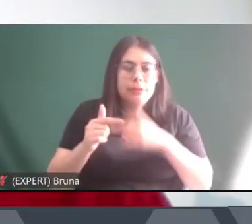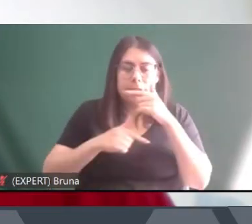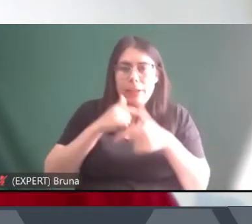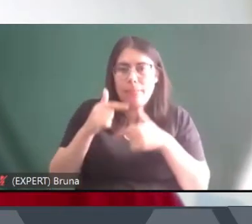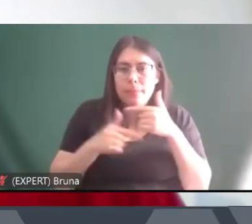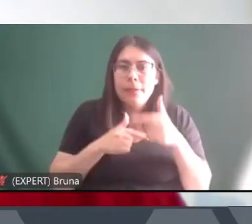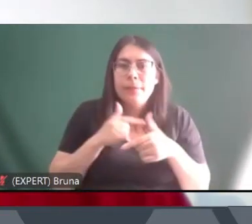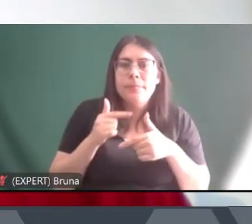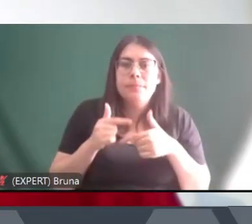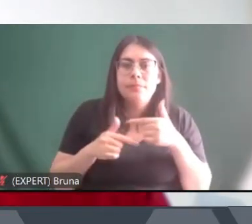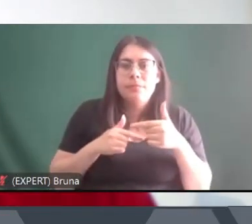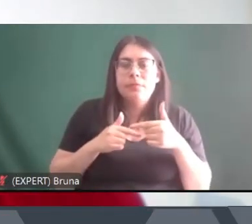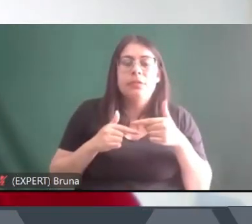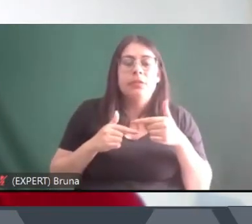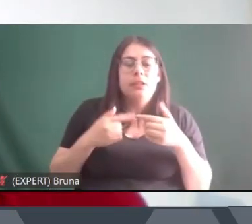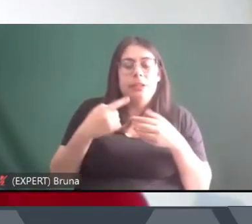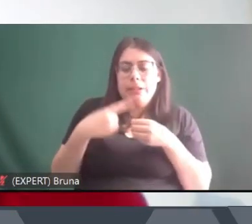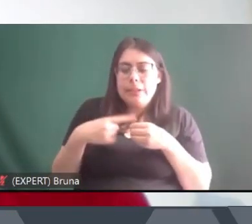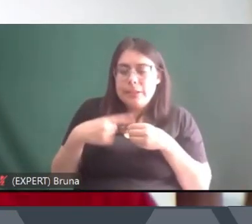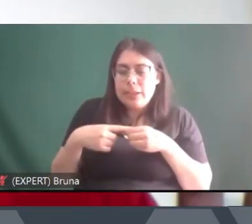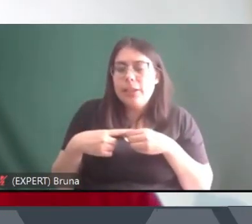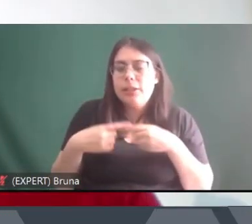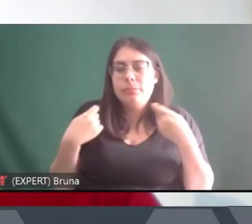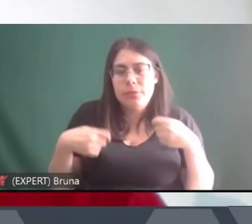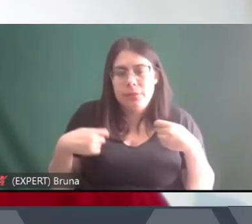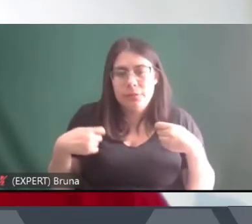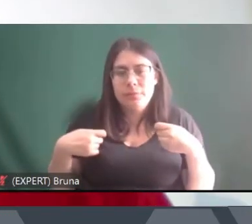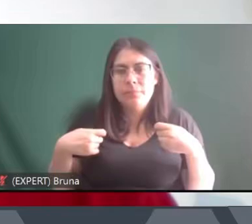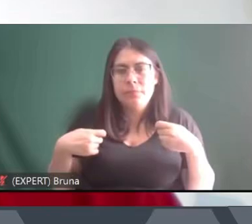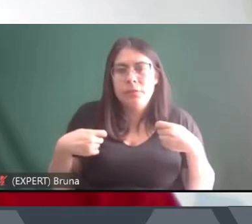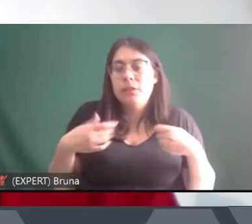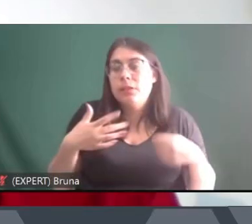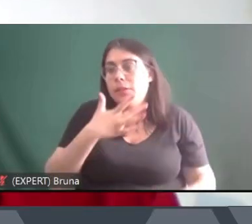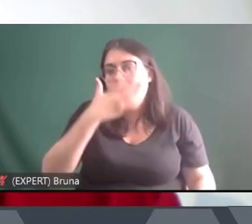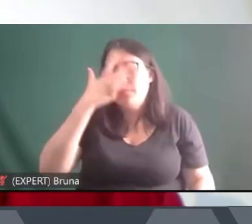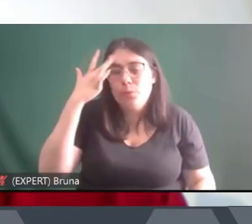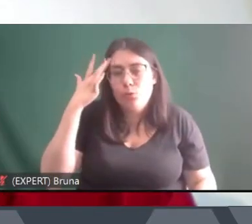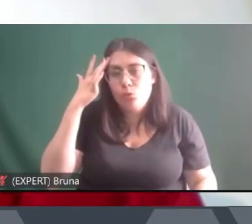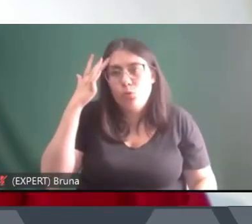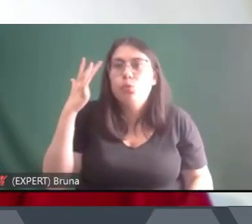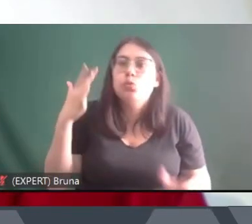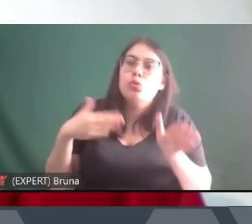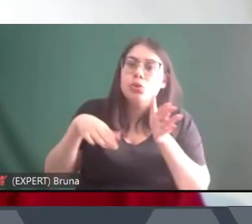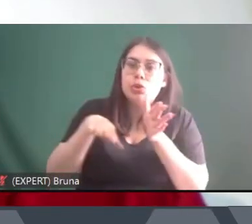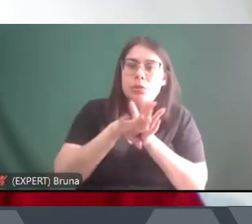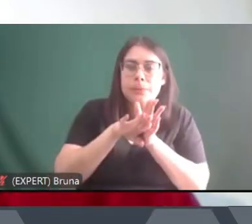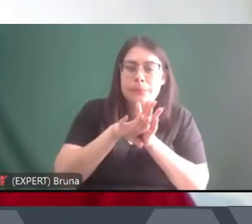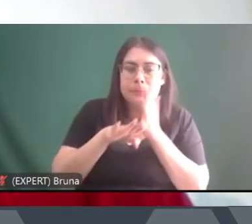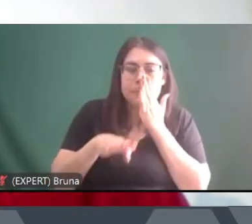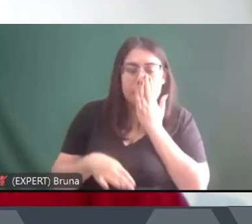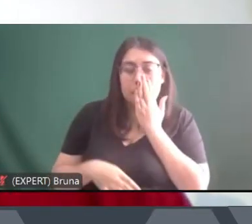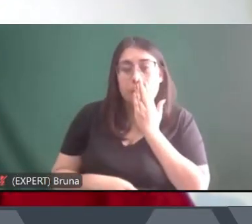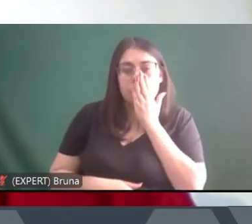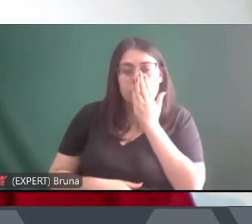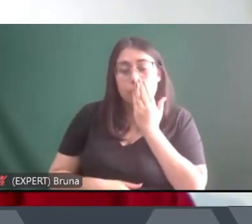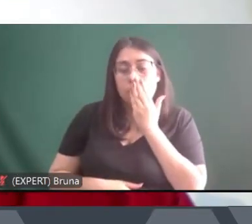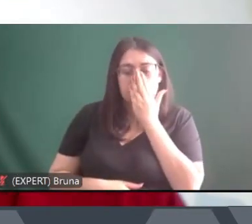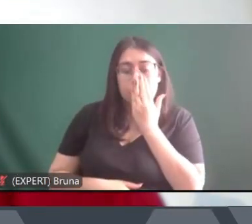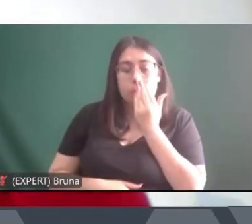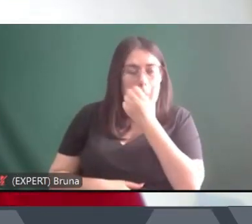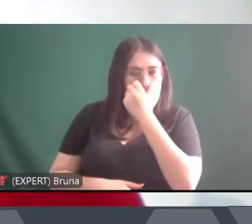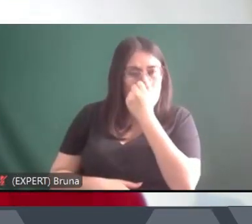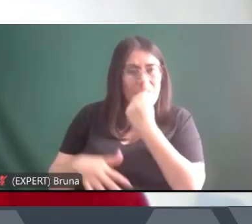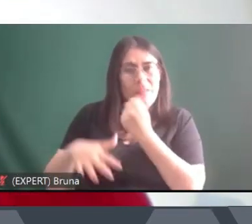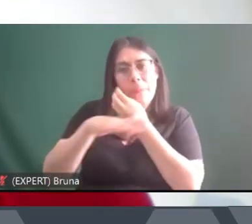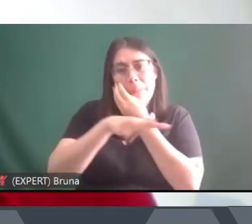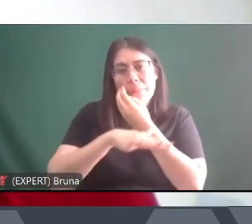que as cidades exigiam, e essas pessoas chegando em ambientes em que